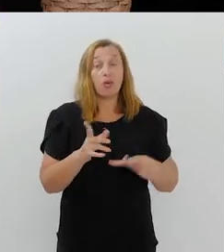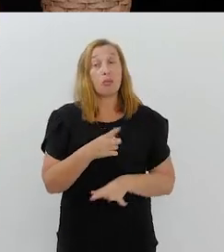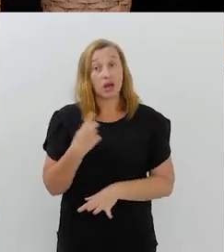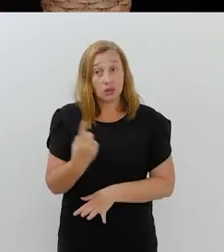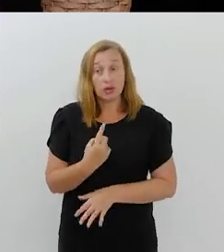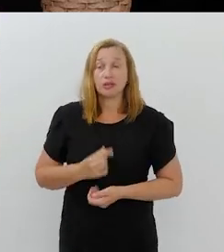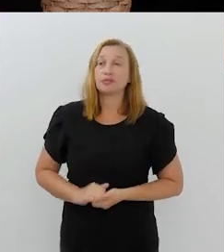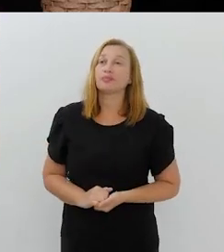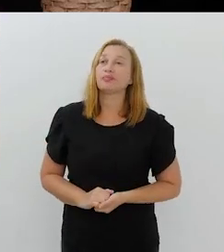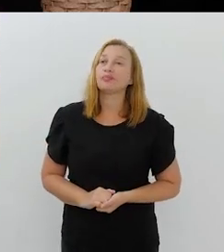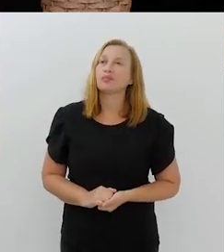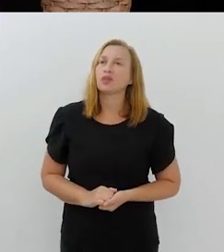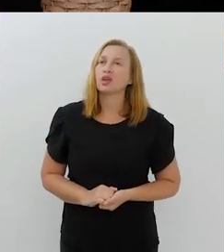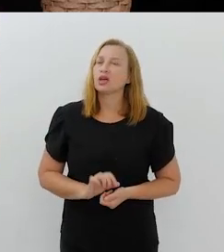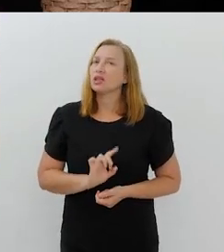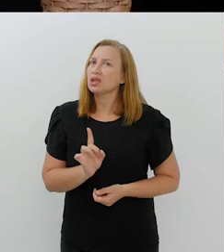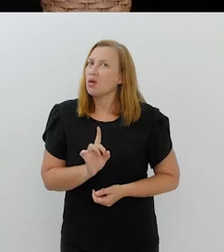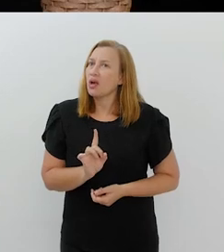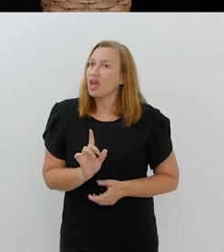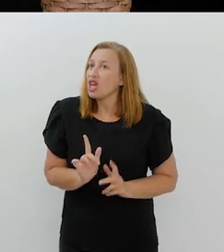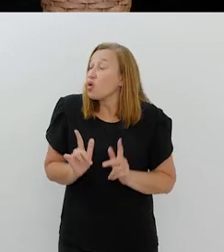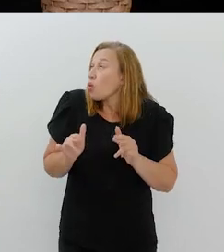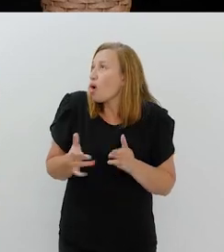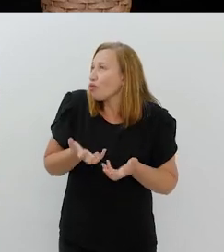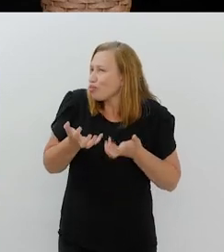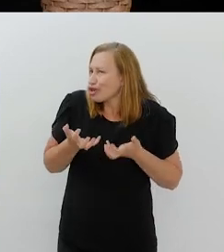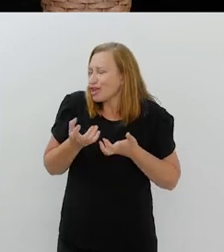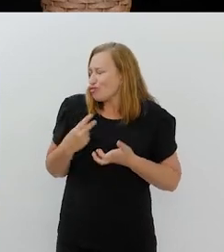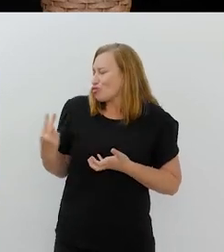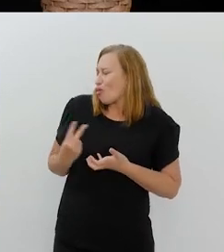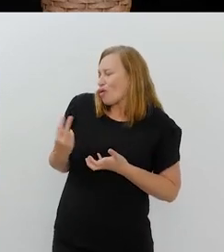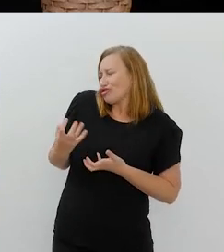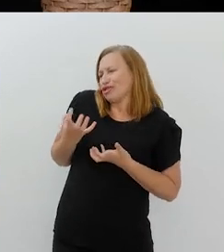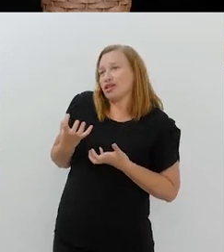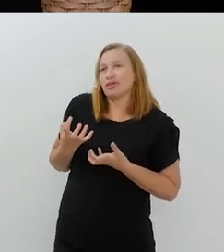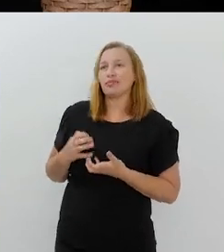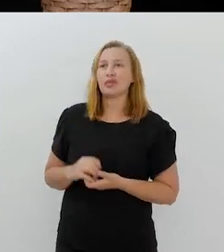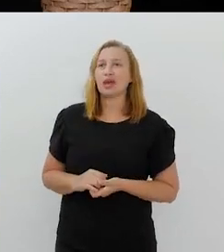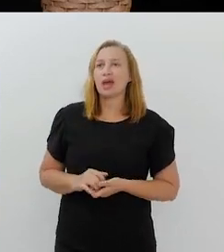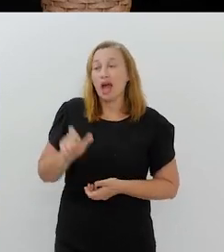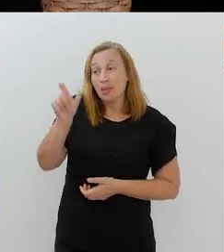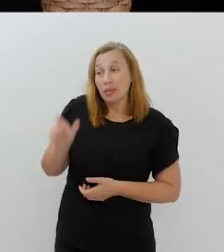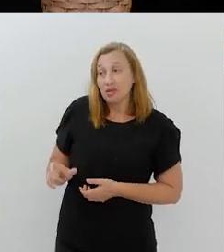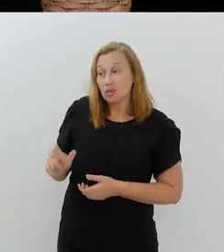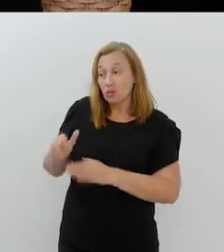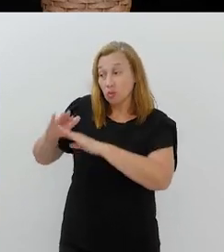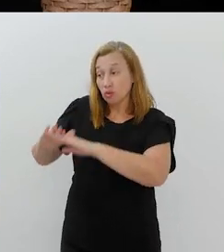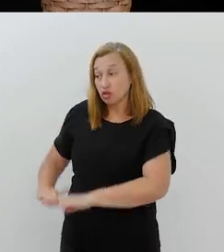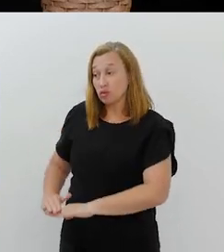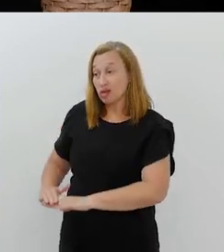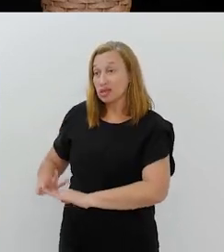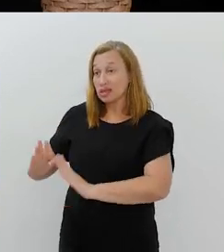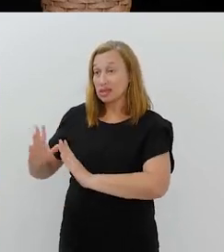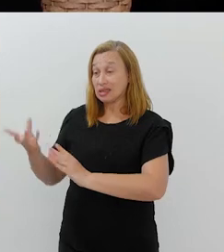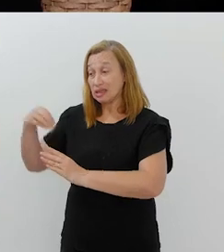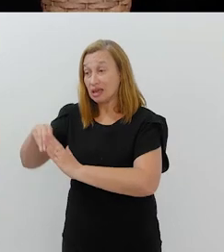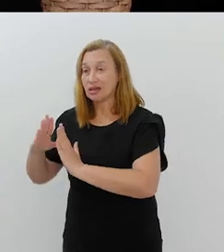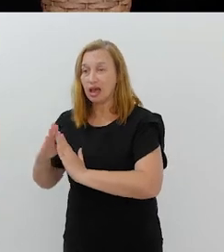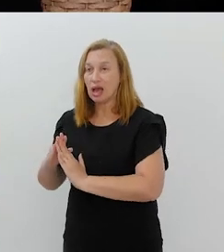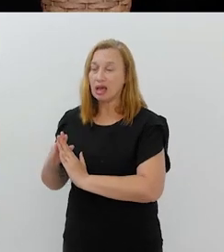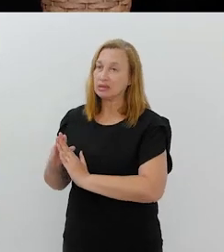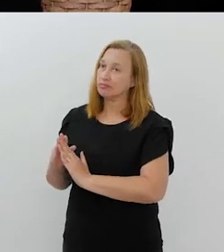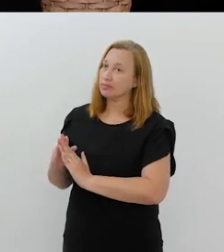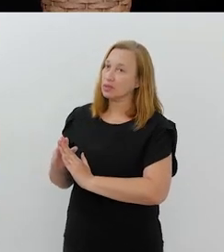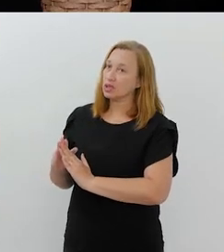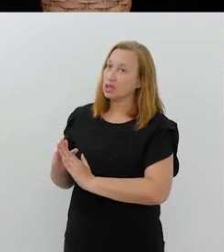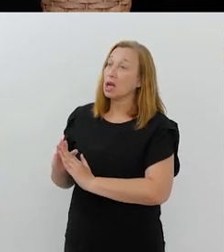e ela disponibilizou para a gente. não será como eu queria, como nós queríamos, que a pessoa ficasse lá